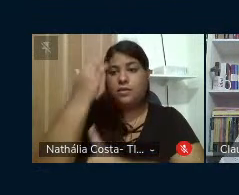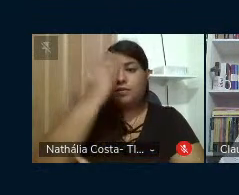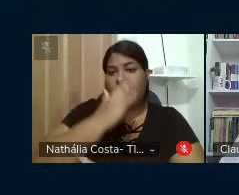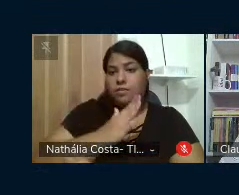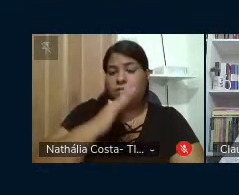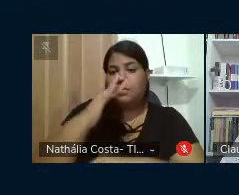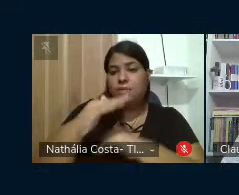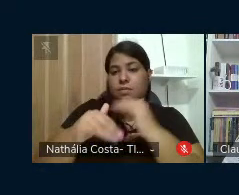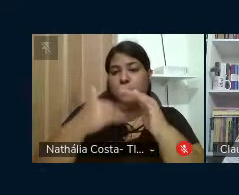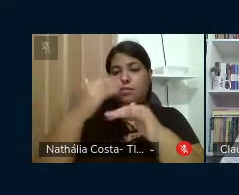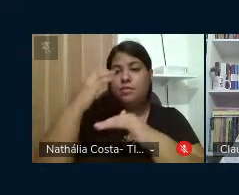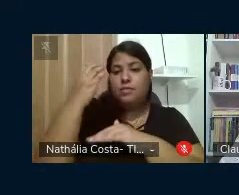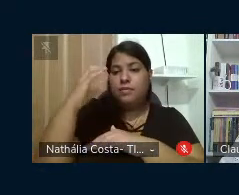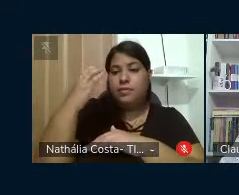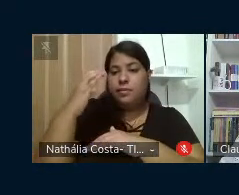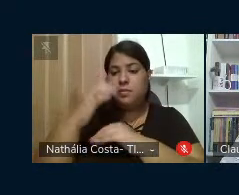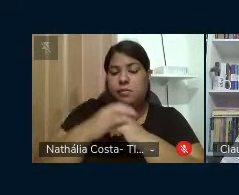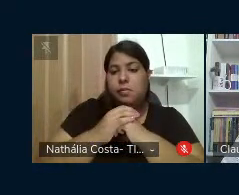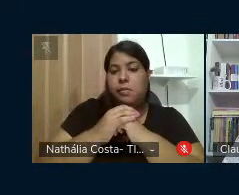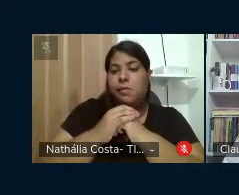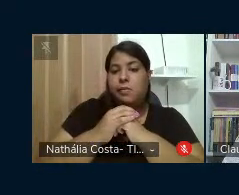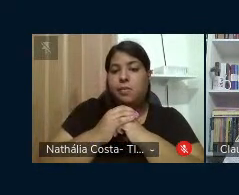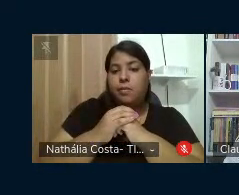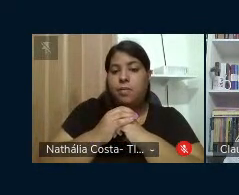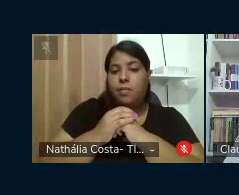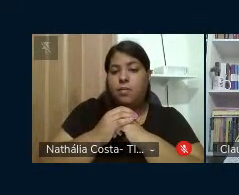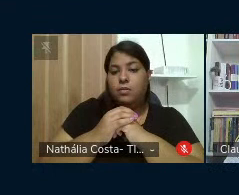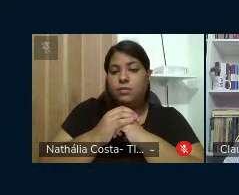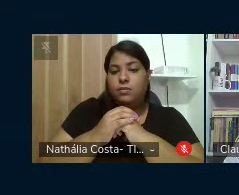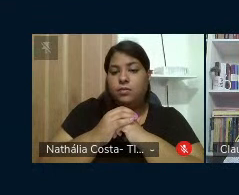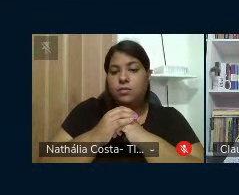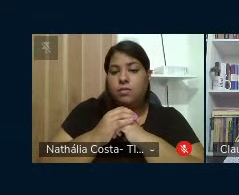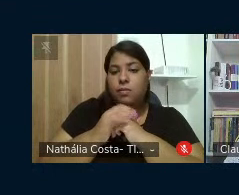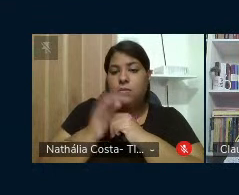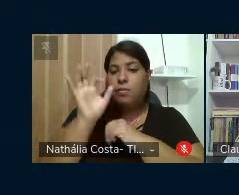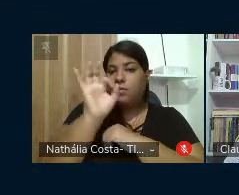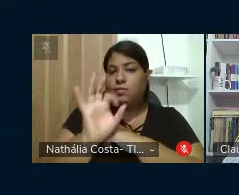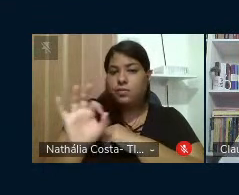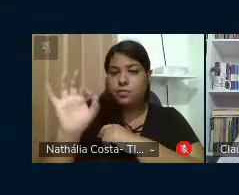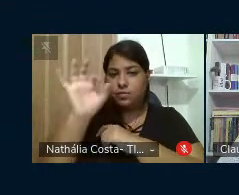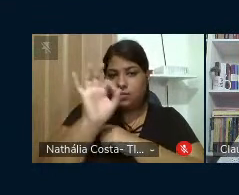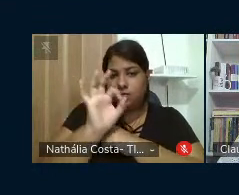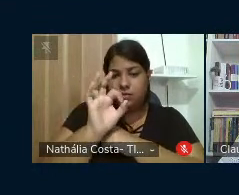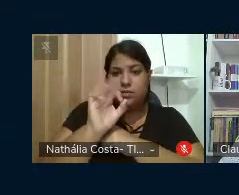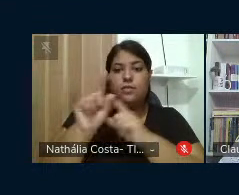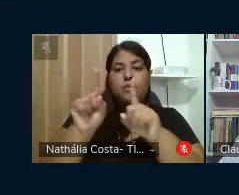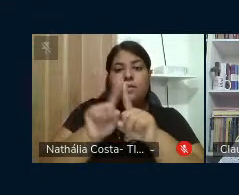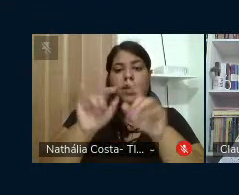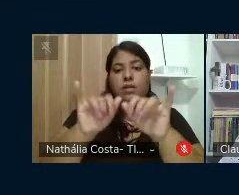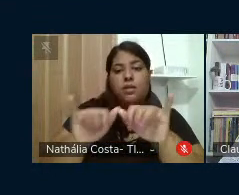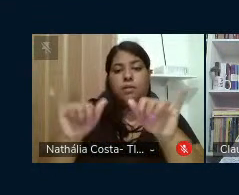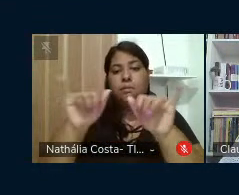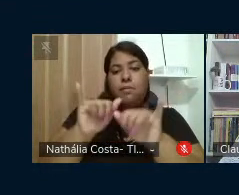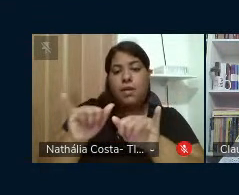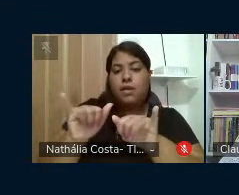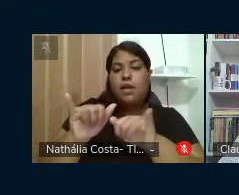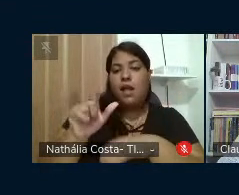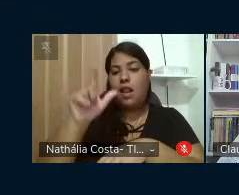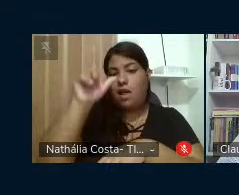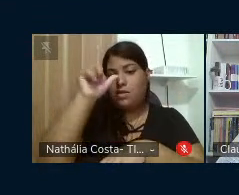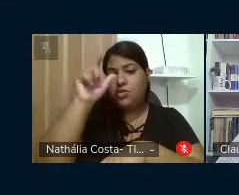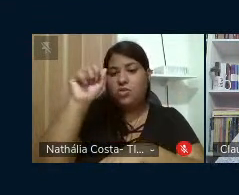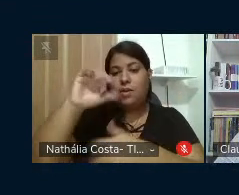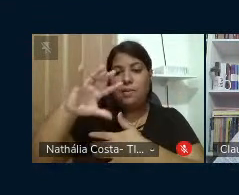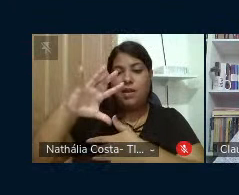Progresso das Ciências a Faculdade Transinete do Recife e a Campanha Latino-Americana e Caribe